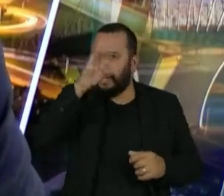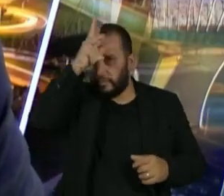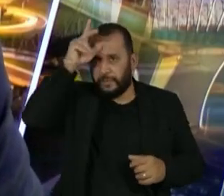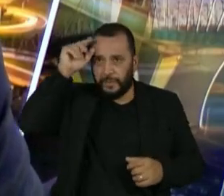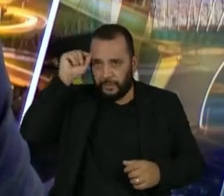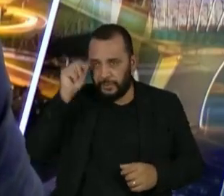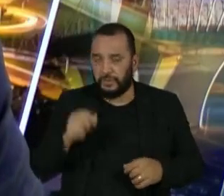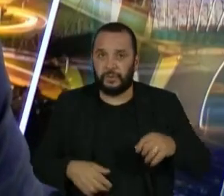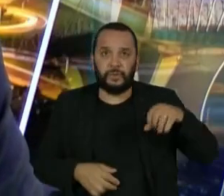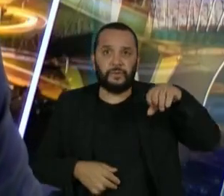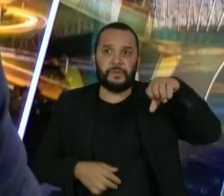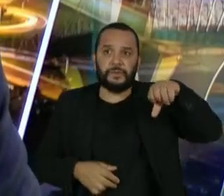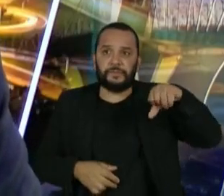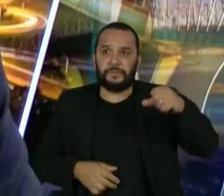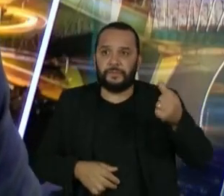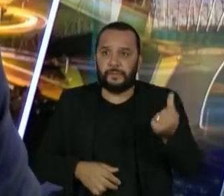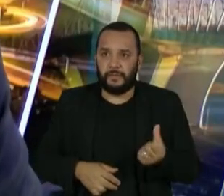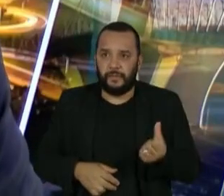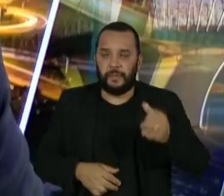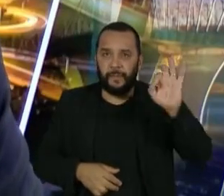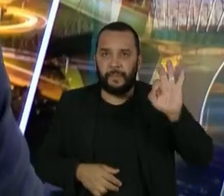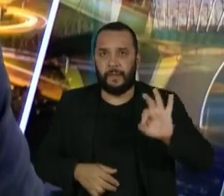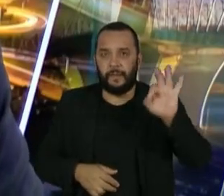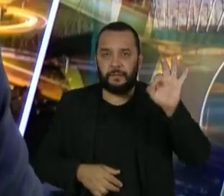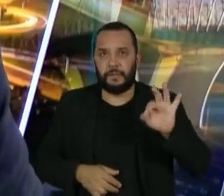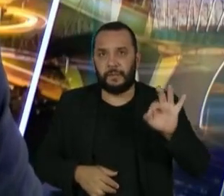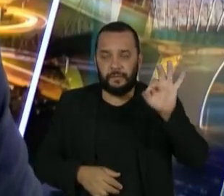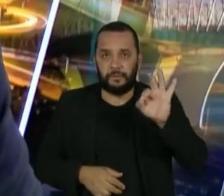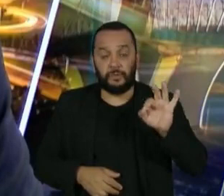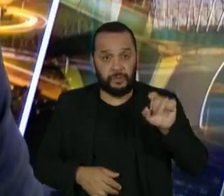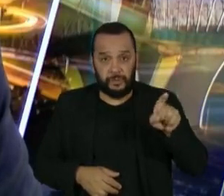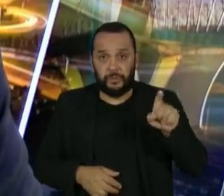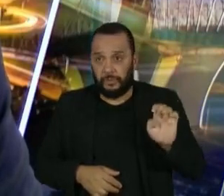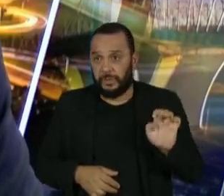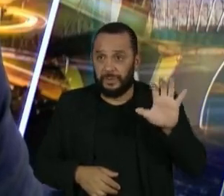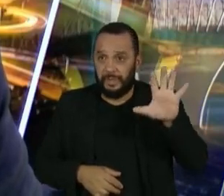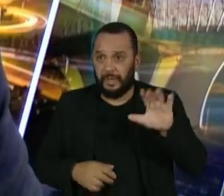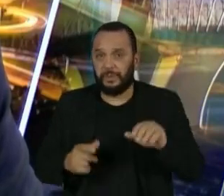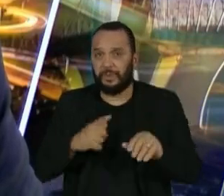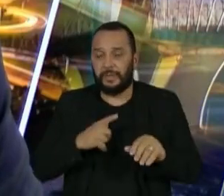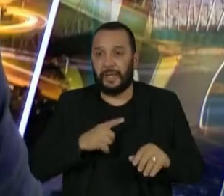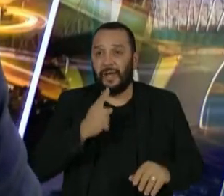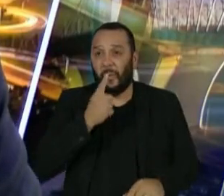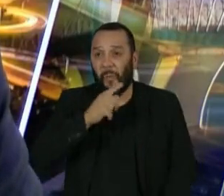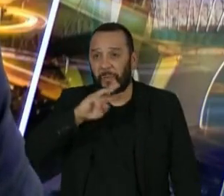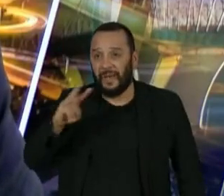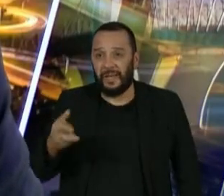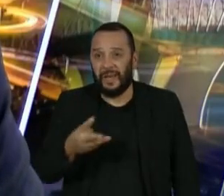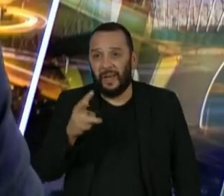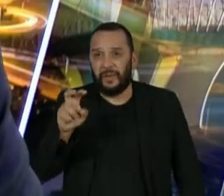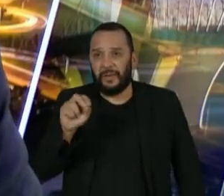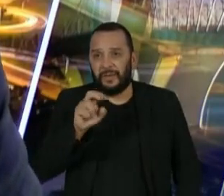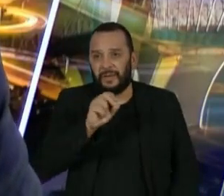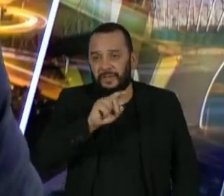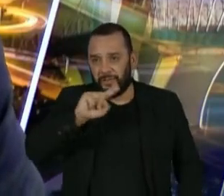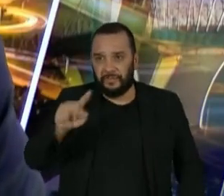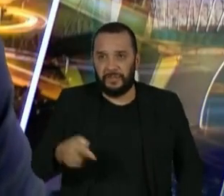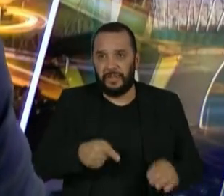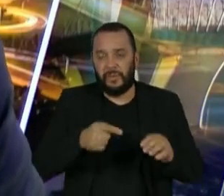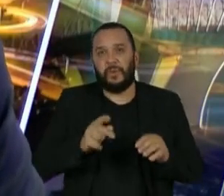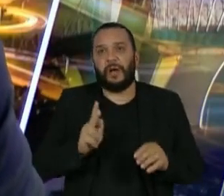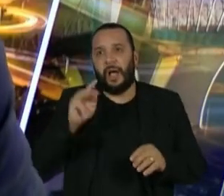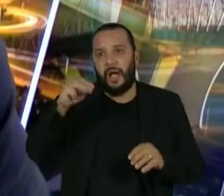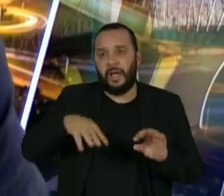% de um estado que tem 1,5 milhão de quilômetros quadrados de floresta